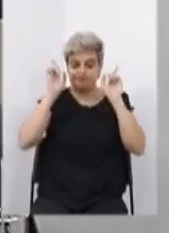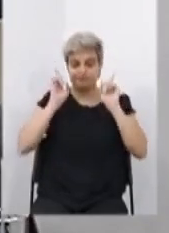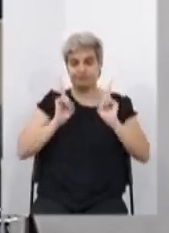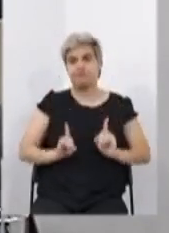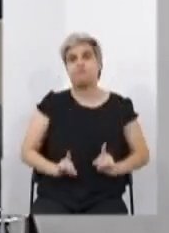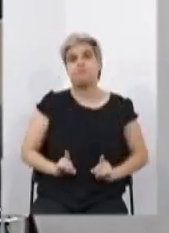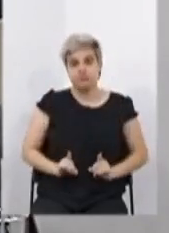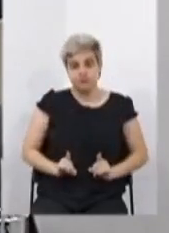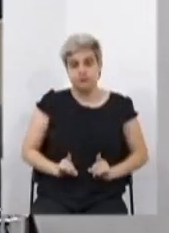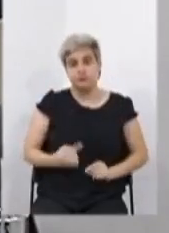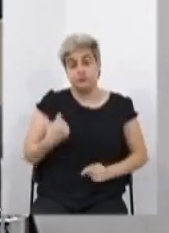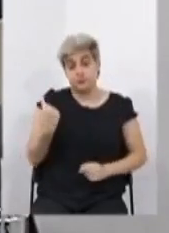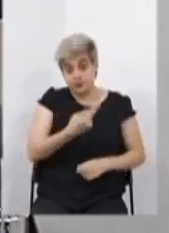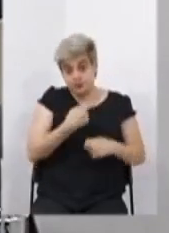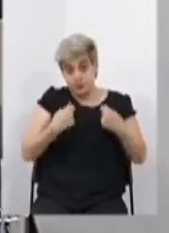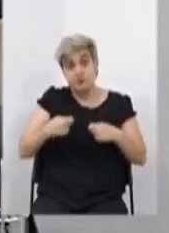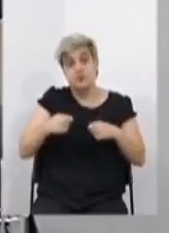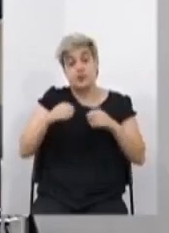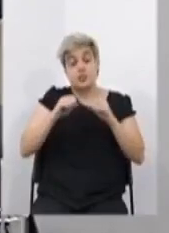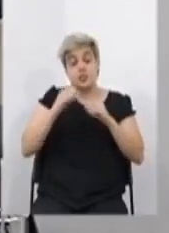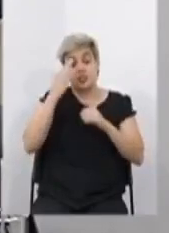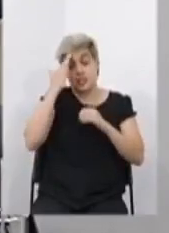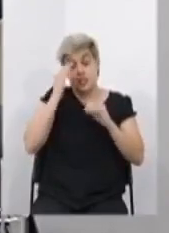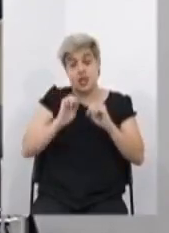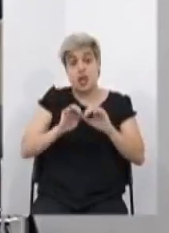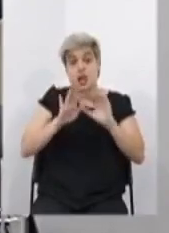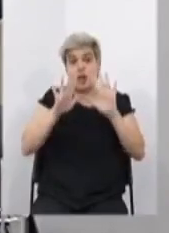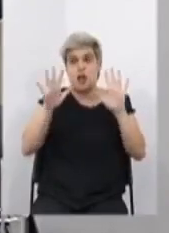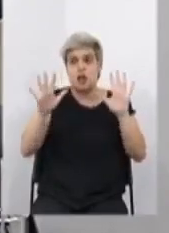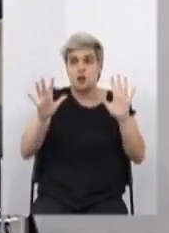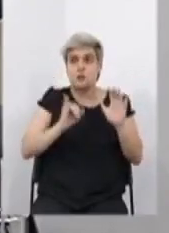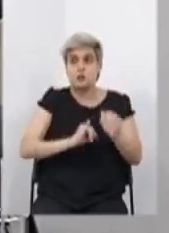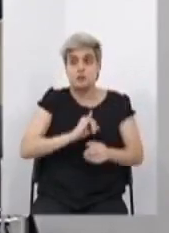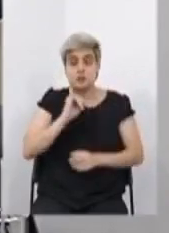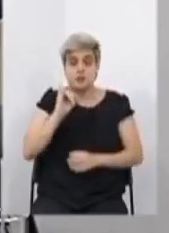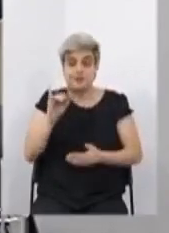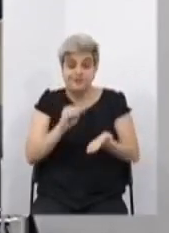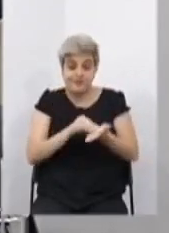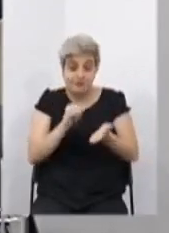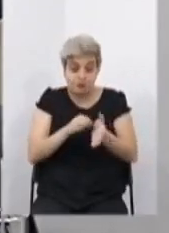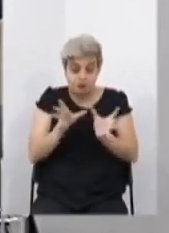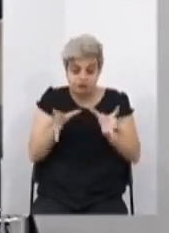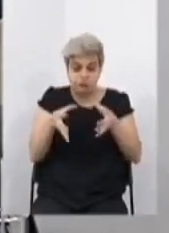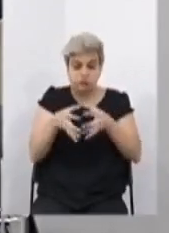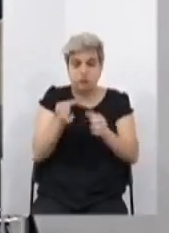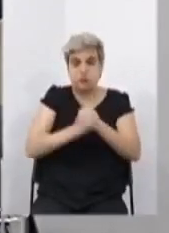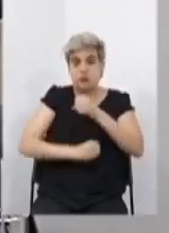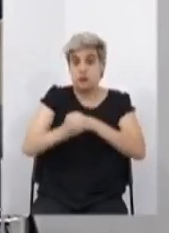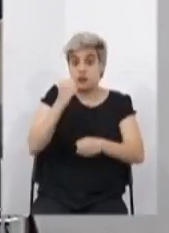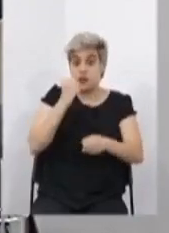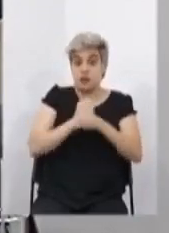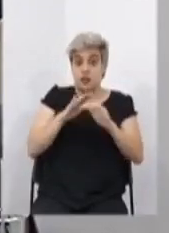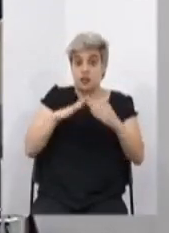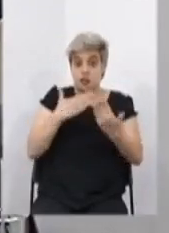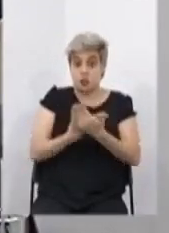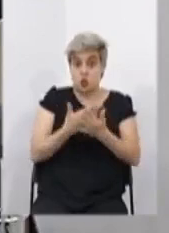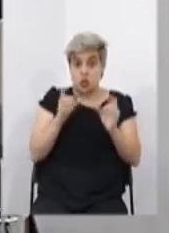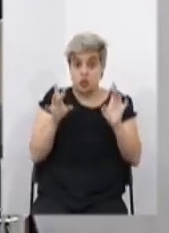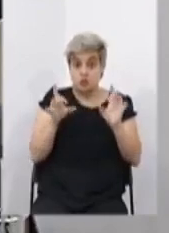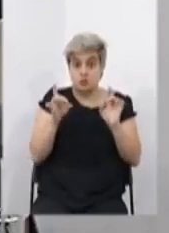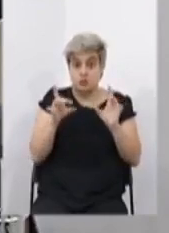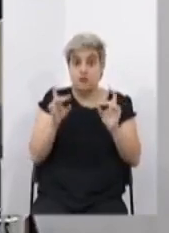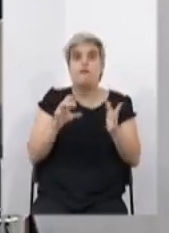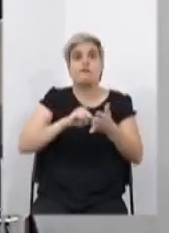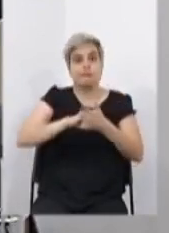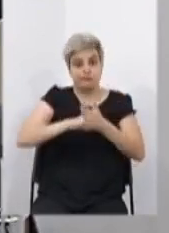E nós precisamos saber disso, se não fosse a atuação desta comissão no ano passado, as escolas especiais já